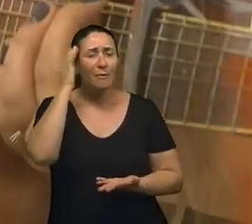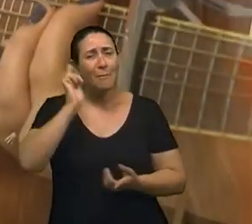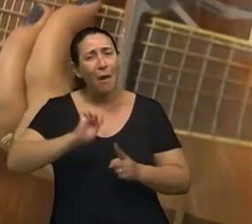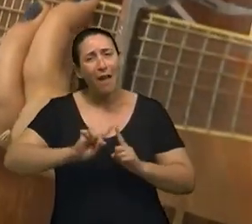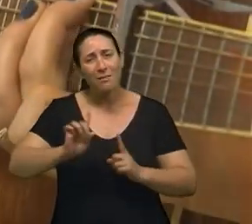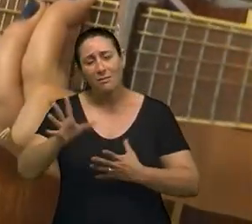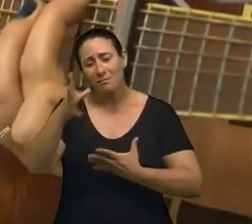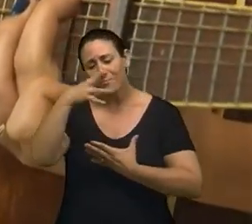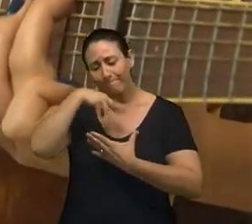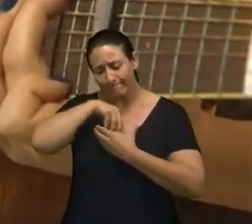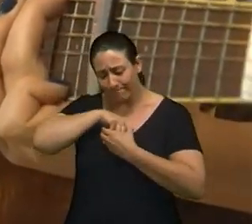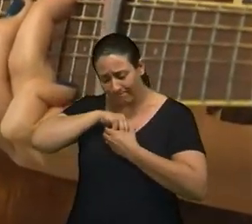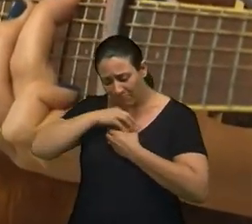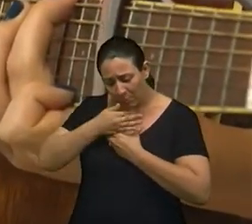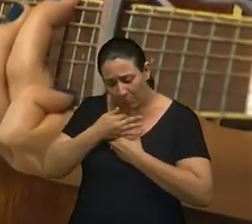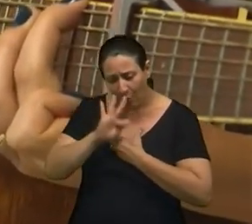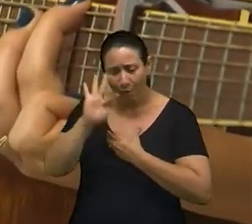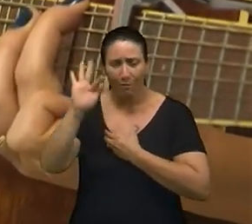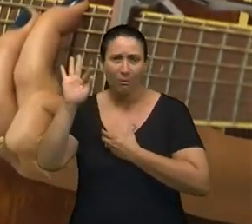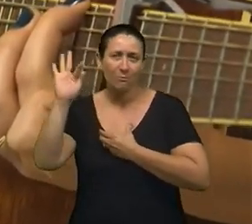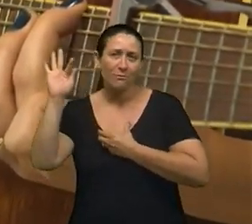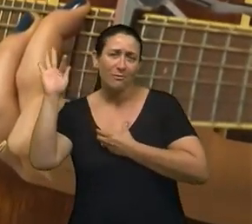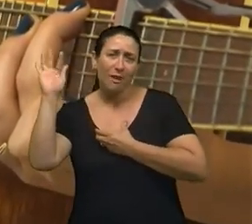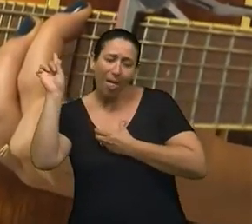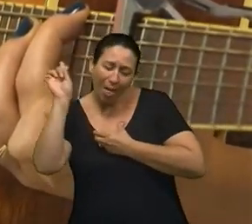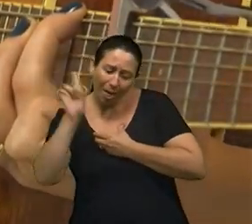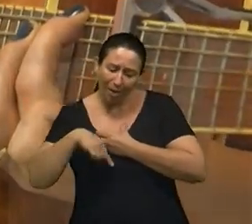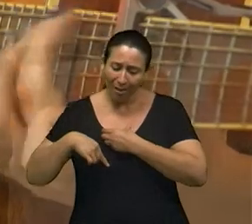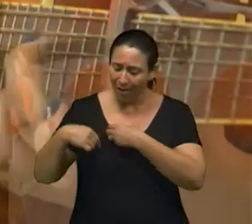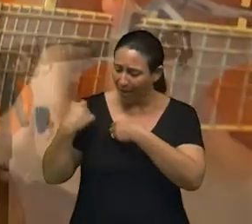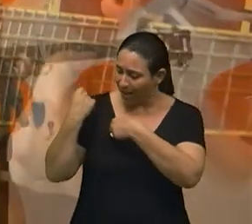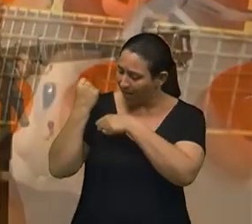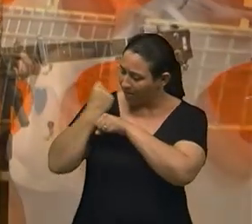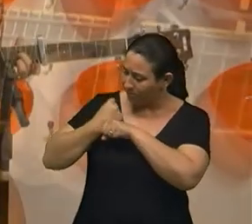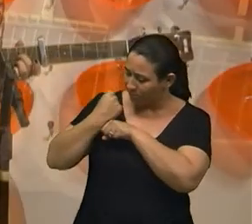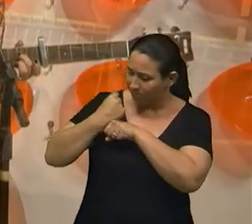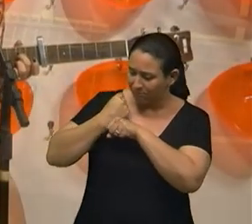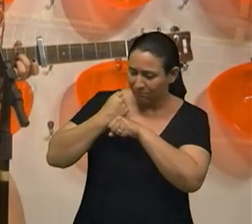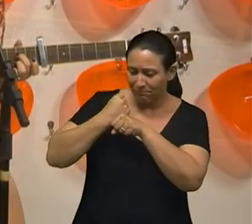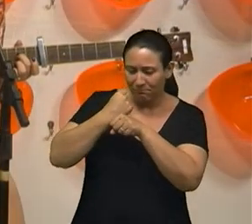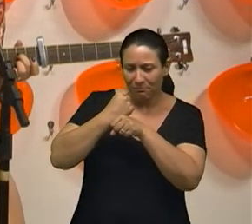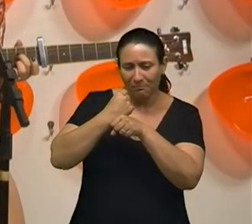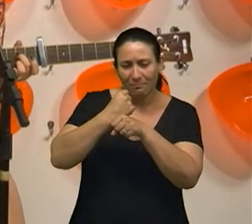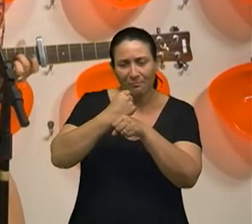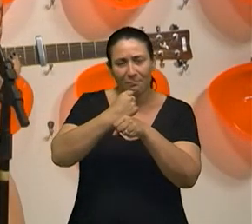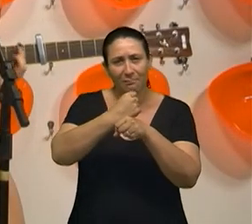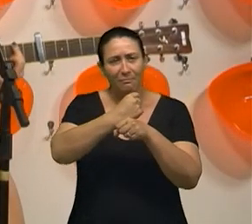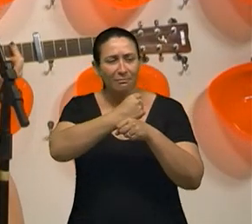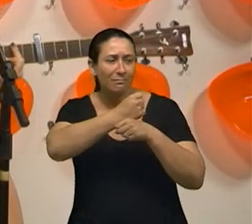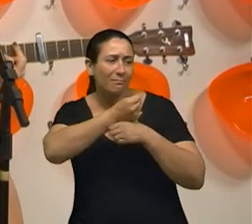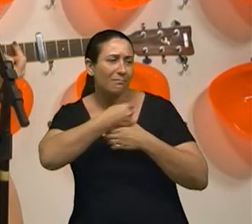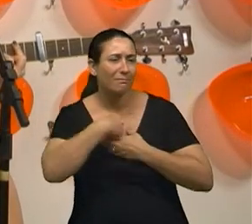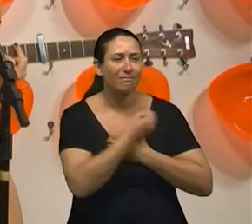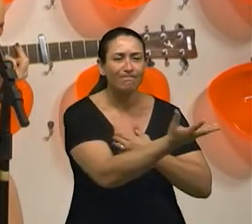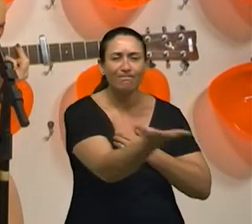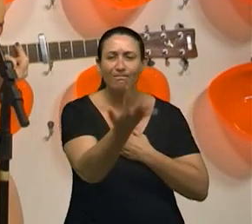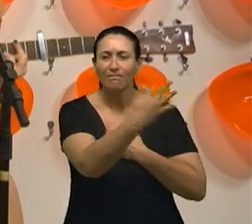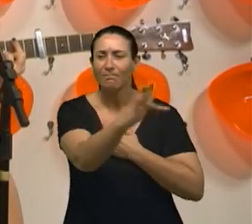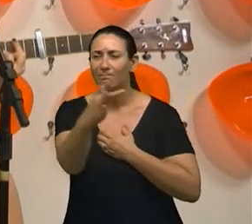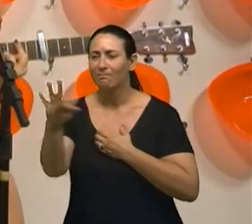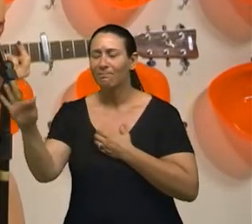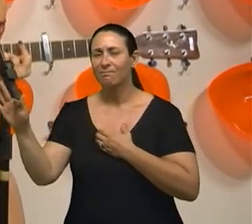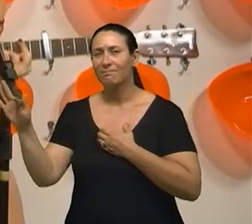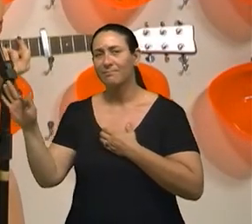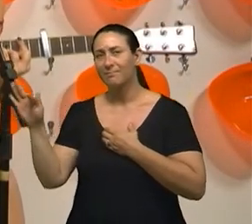dentro São os anos que eu vejo Te machucar O